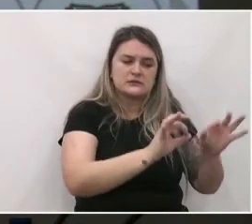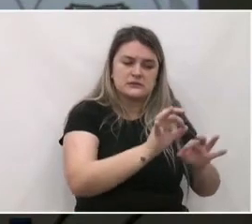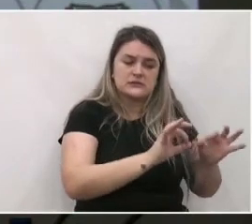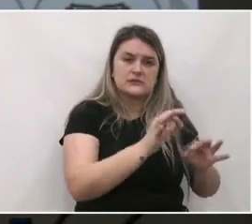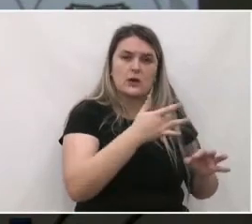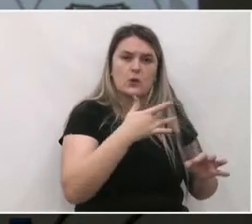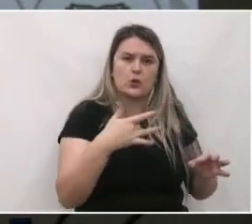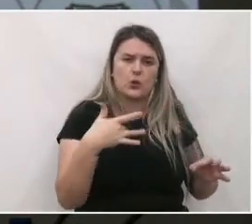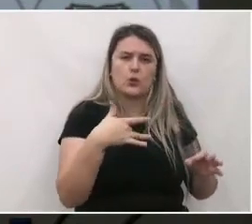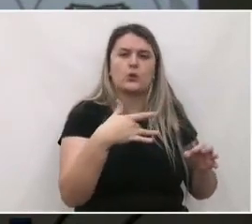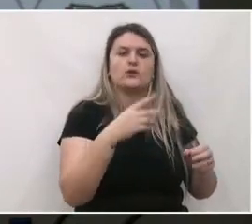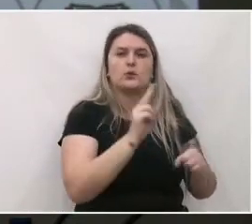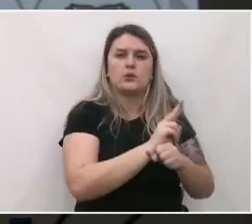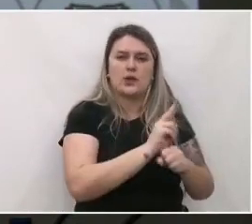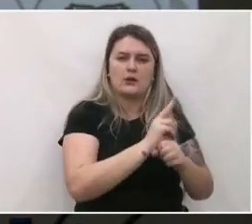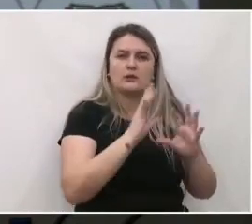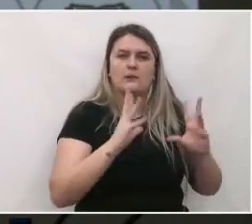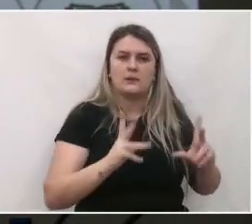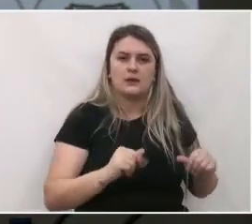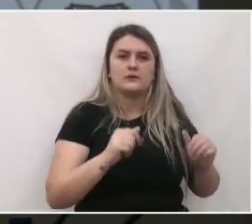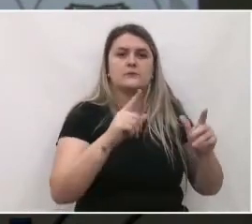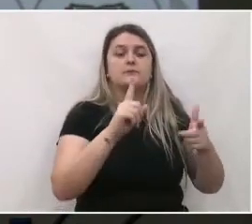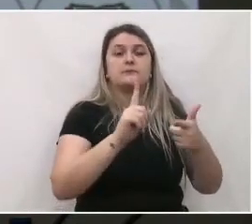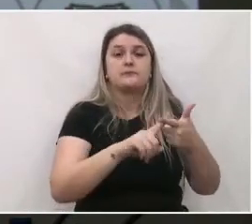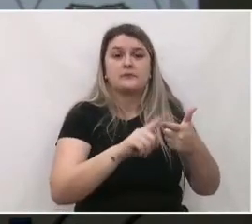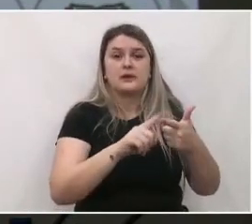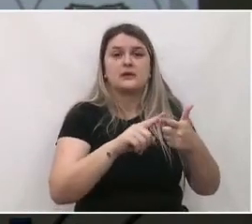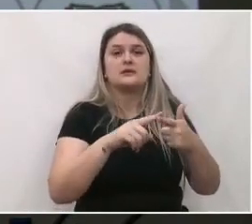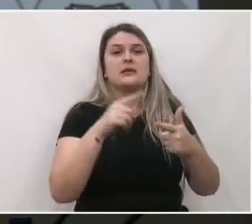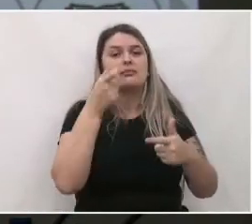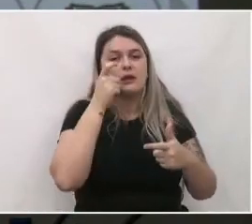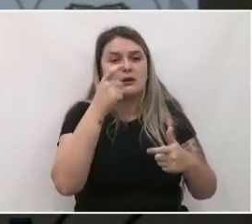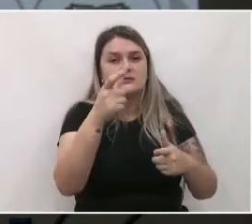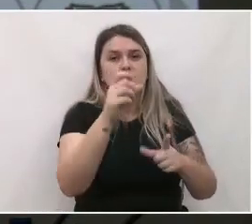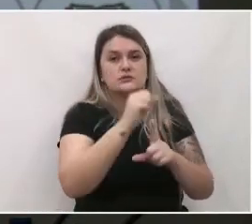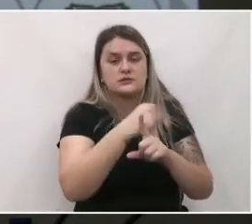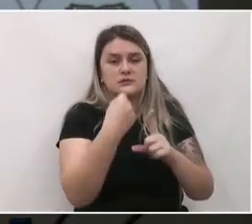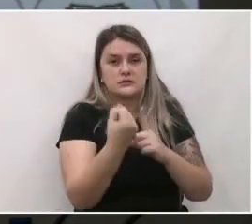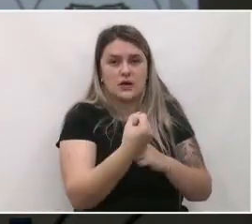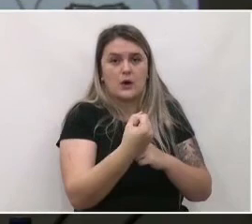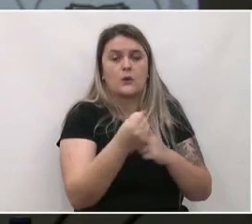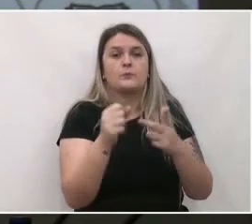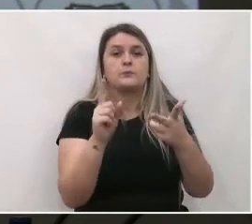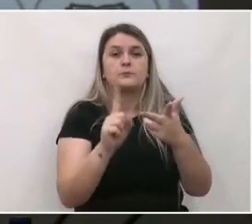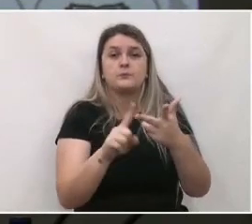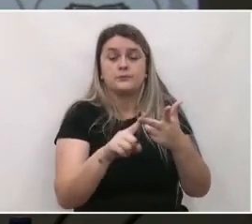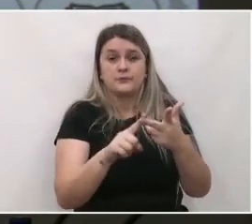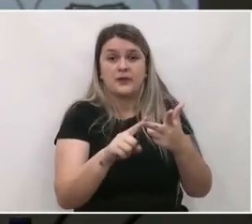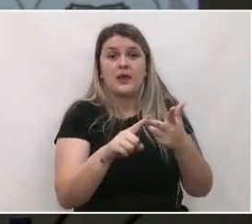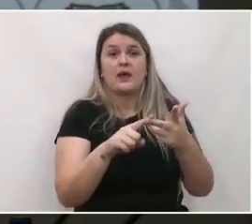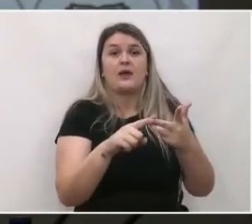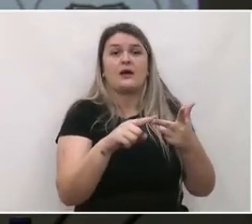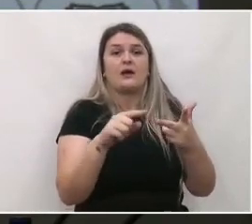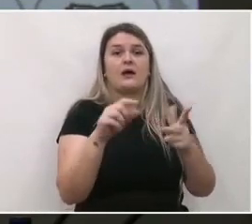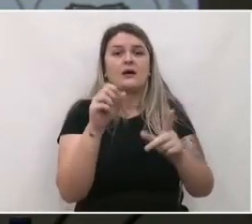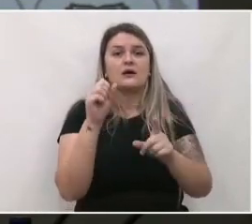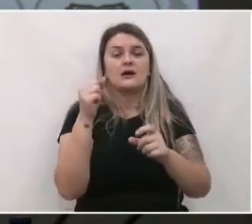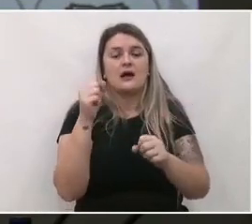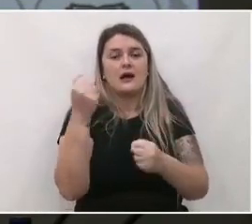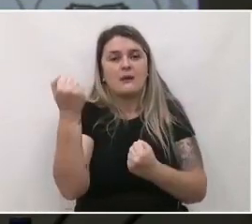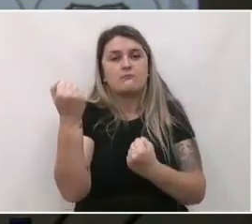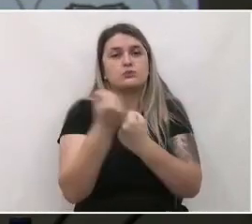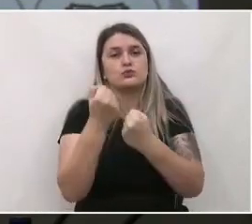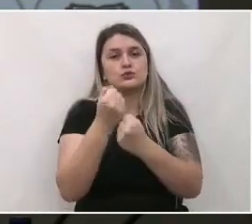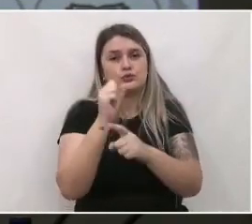plano municipal de habitação de interesse social, o plano municipal de assistência social, plano municipal